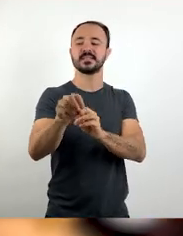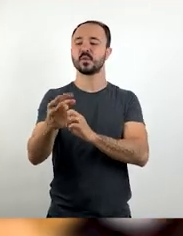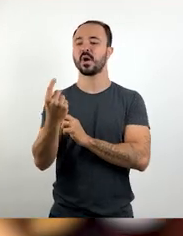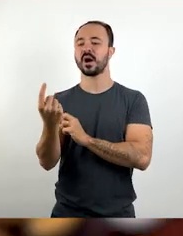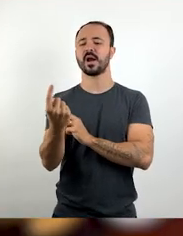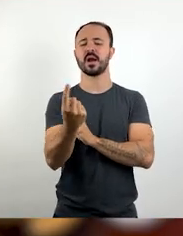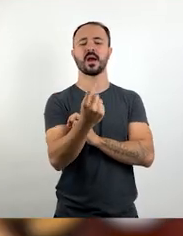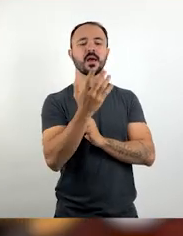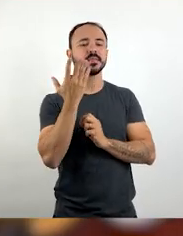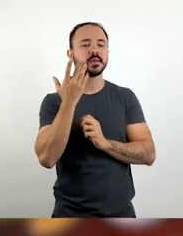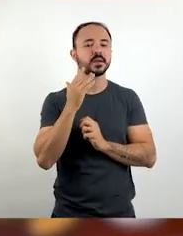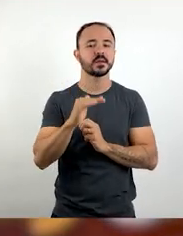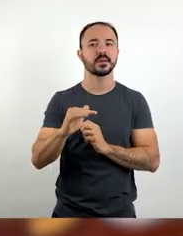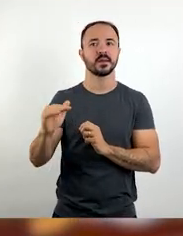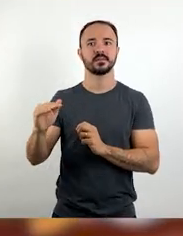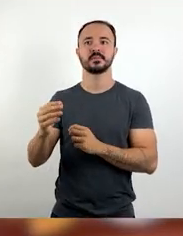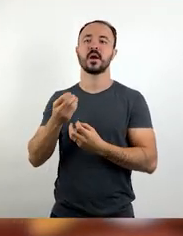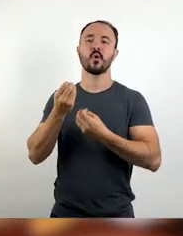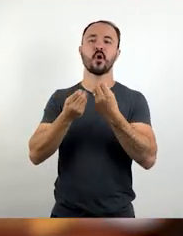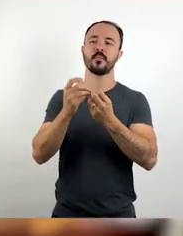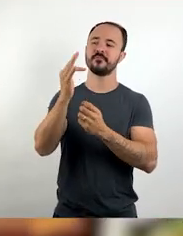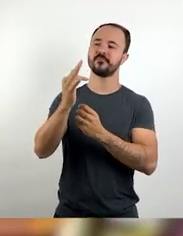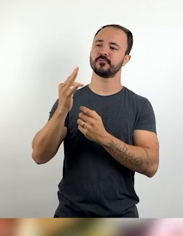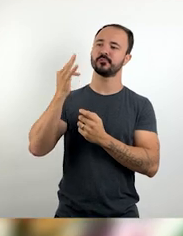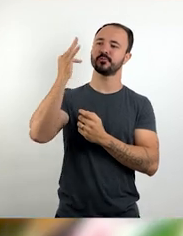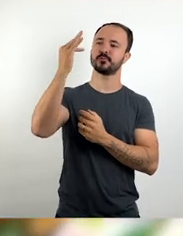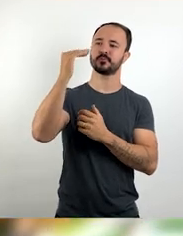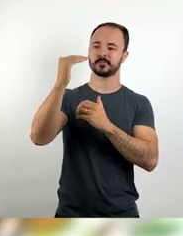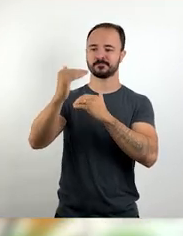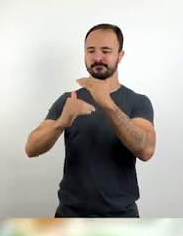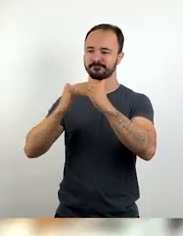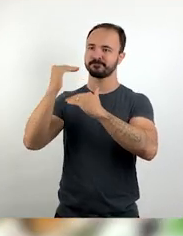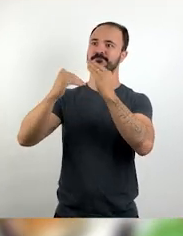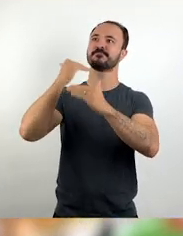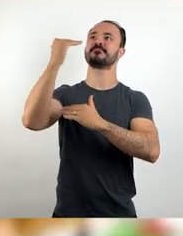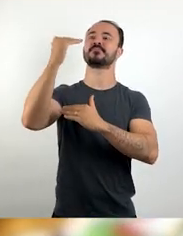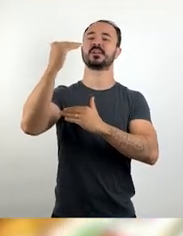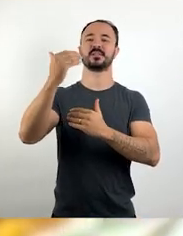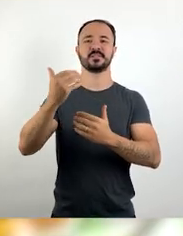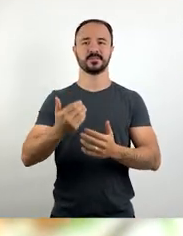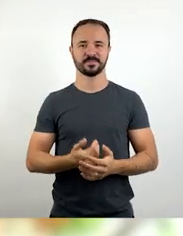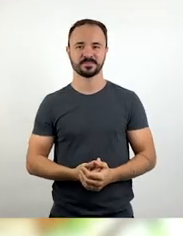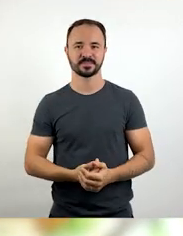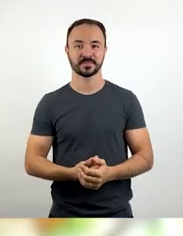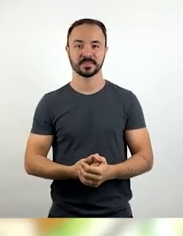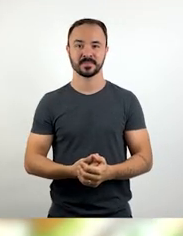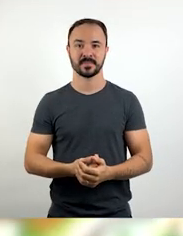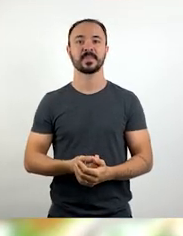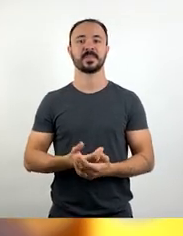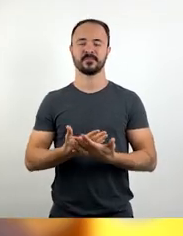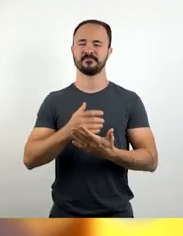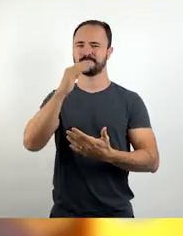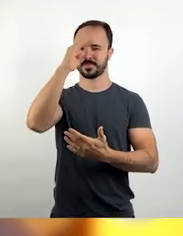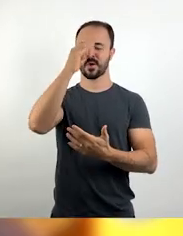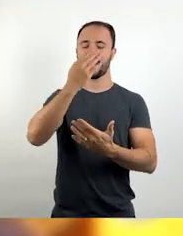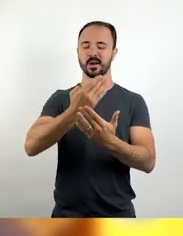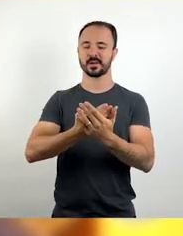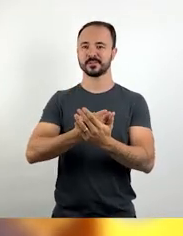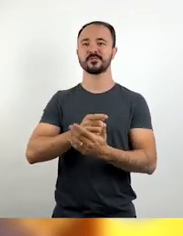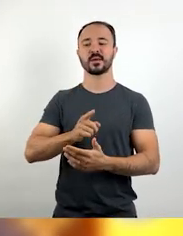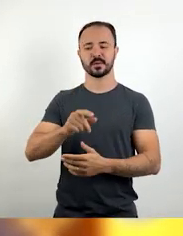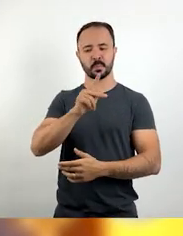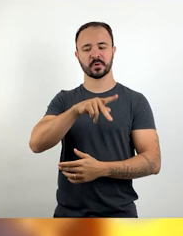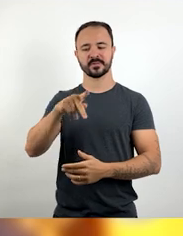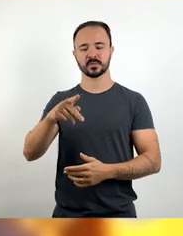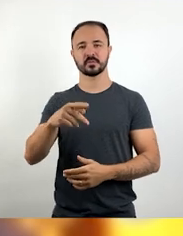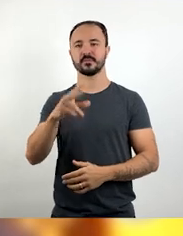sonhador. Esse cordel foi escrito porque ainda acredito na força do professor. O